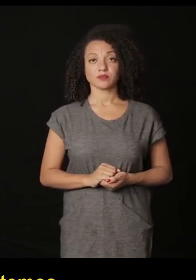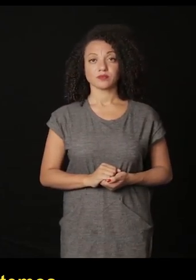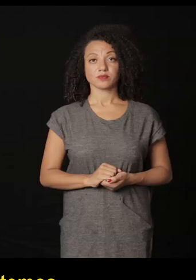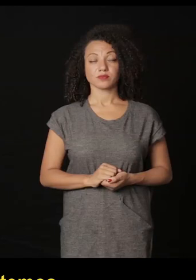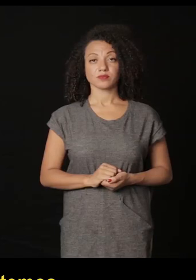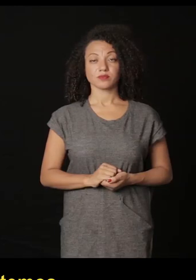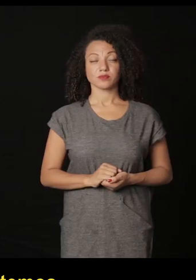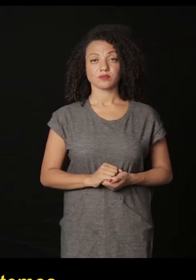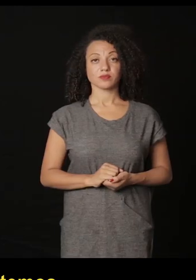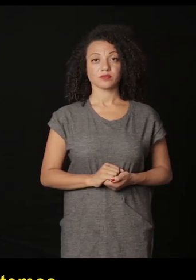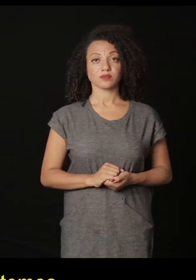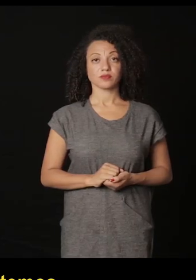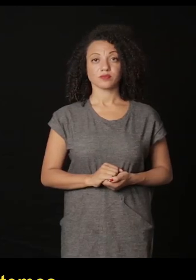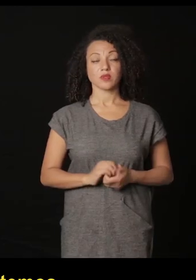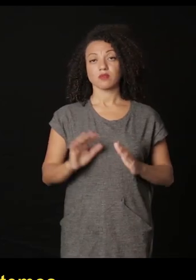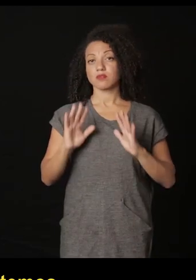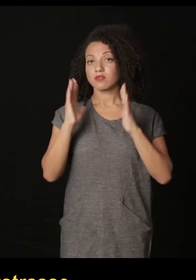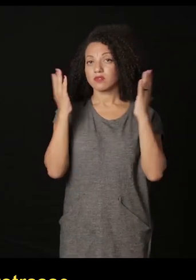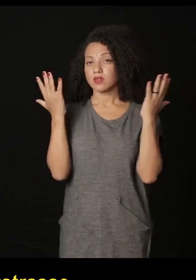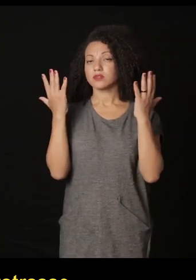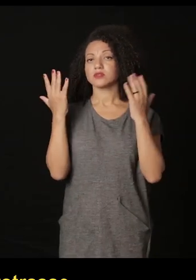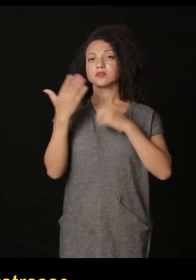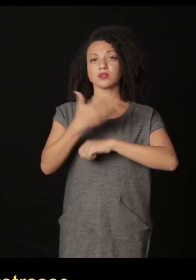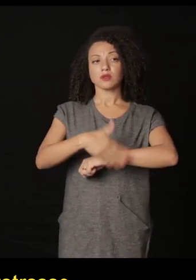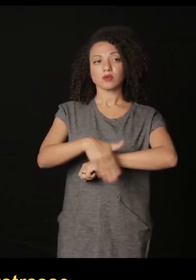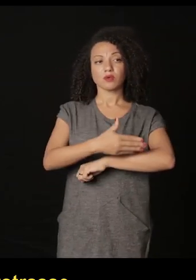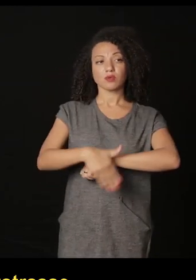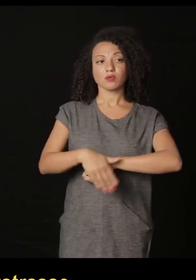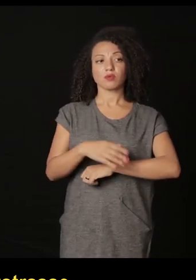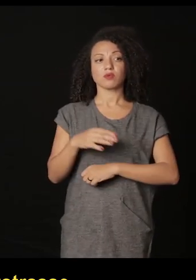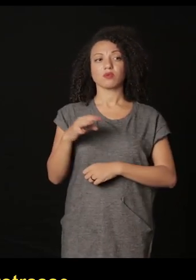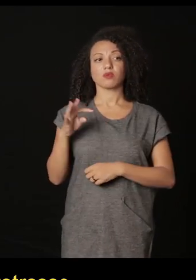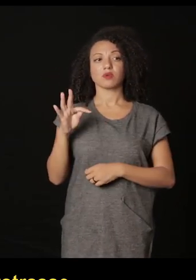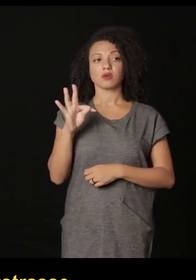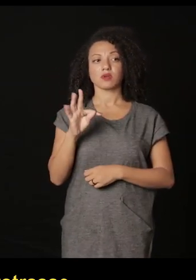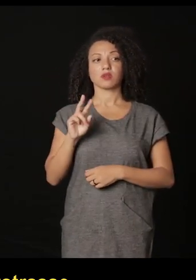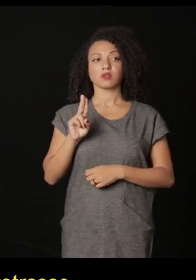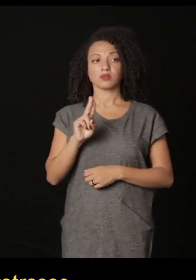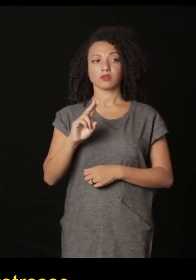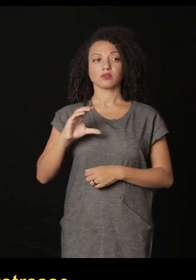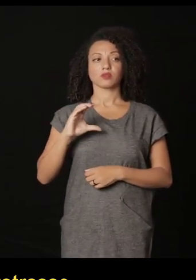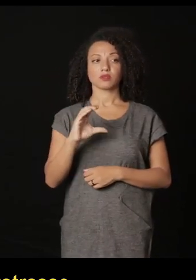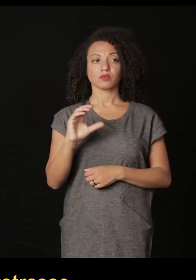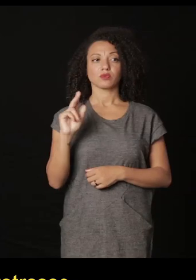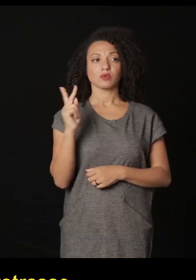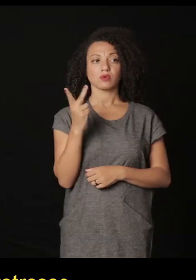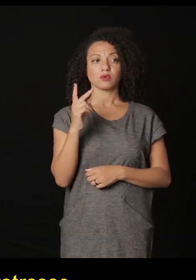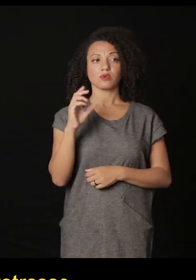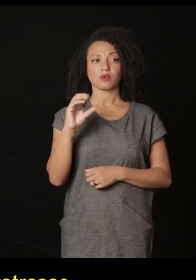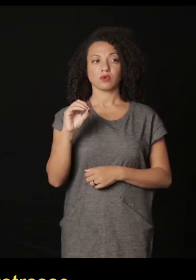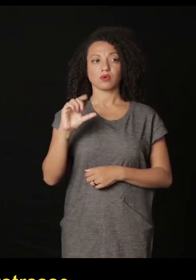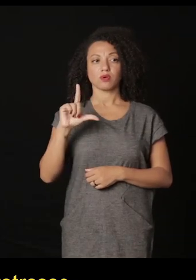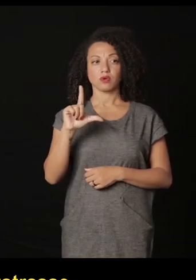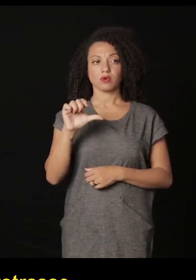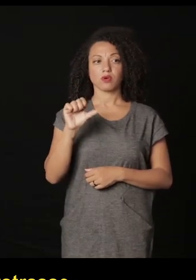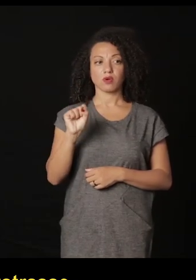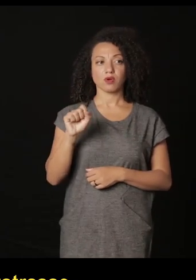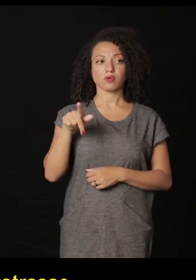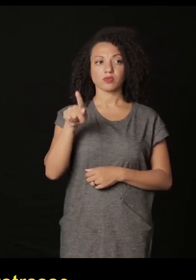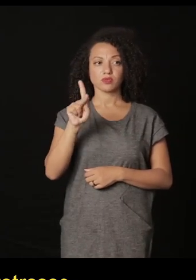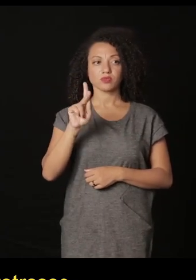fiesta de calle em fiesta jude de calle na Tucholsky por